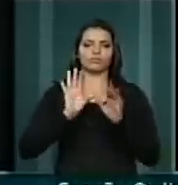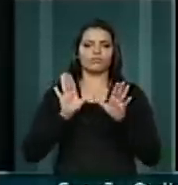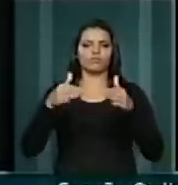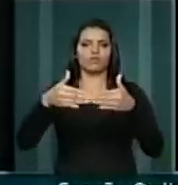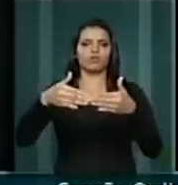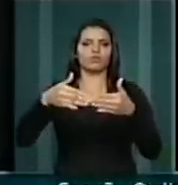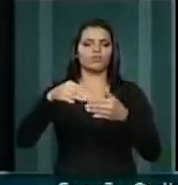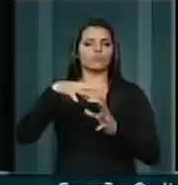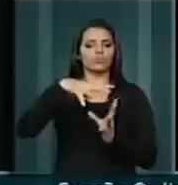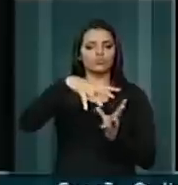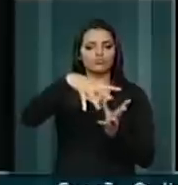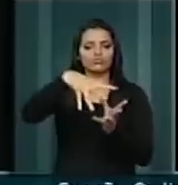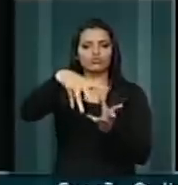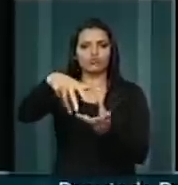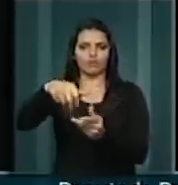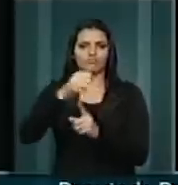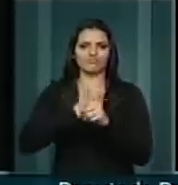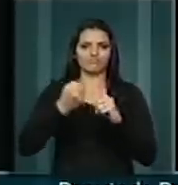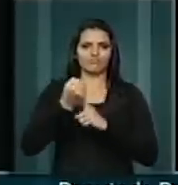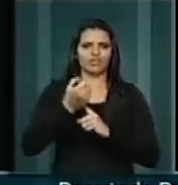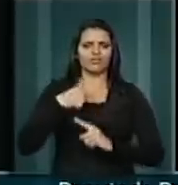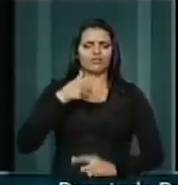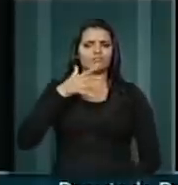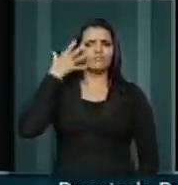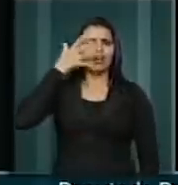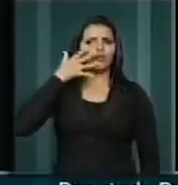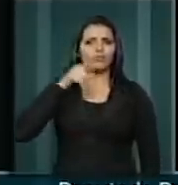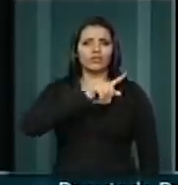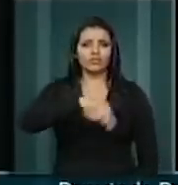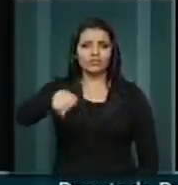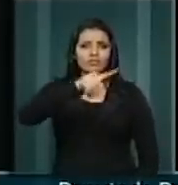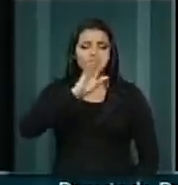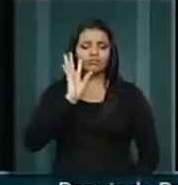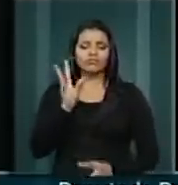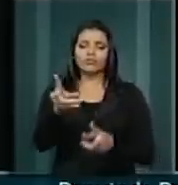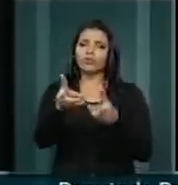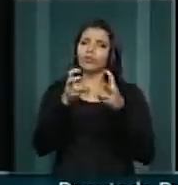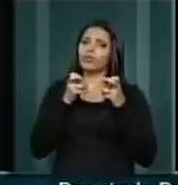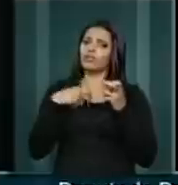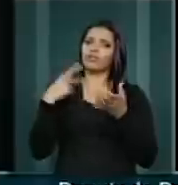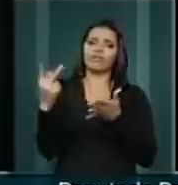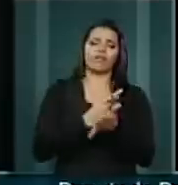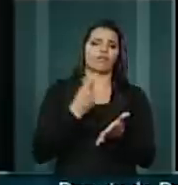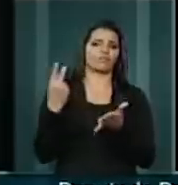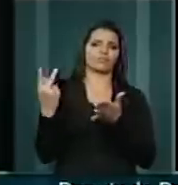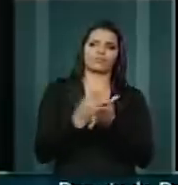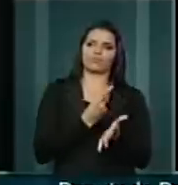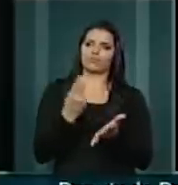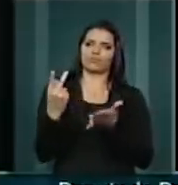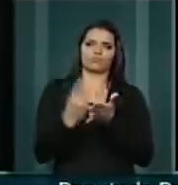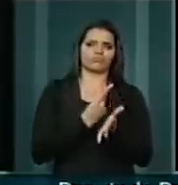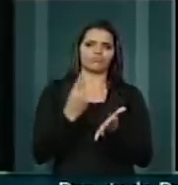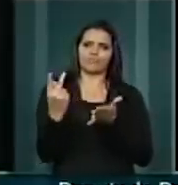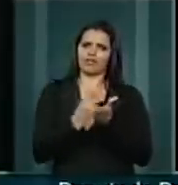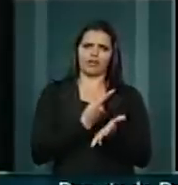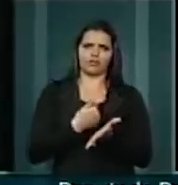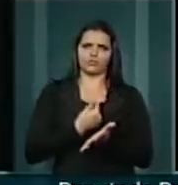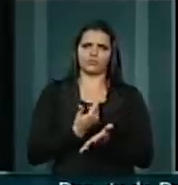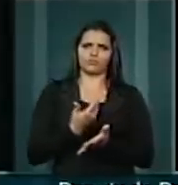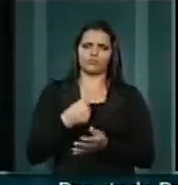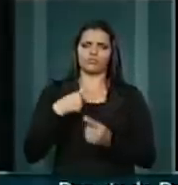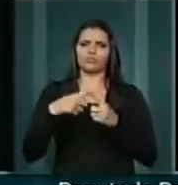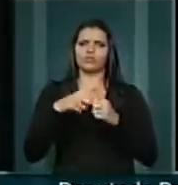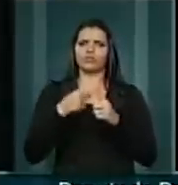E, na minha opinião, esse pronunciamento foi mal entendido, houve uma interpretação equivocada, devem ter